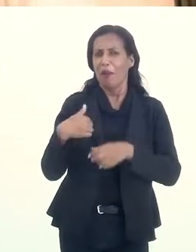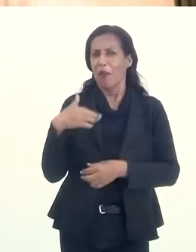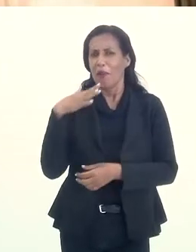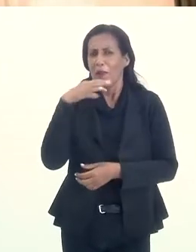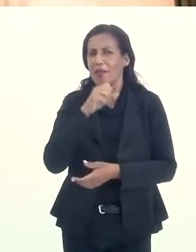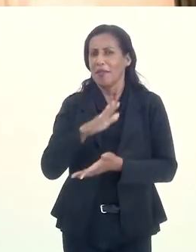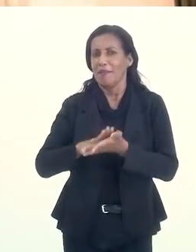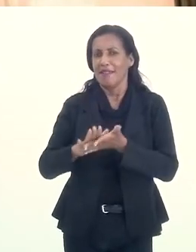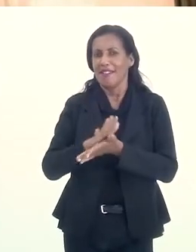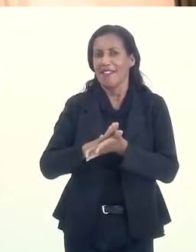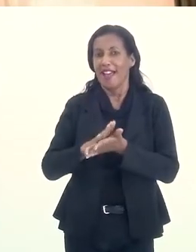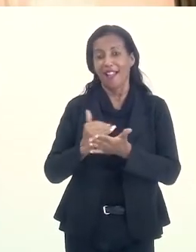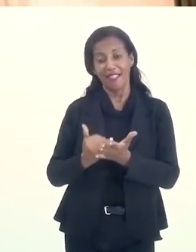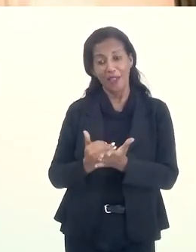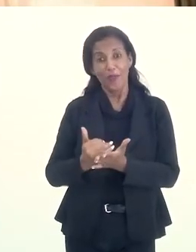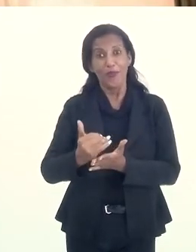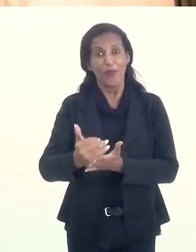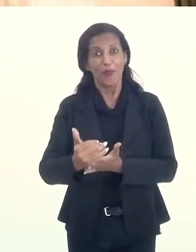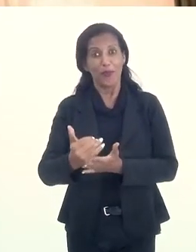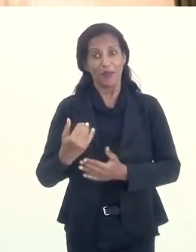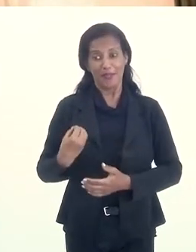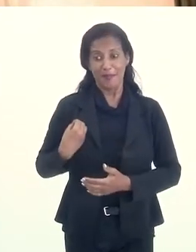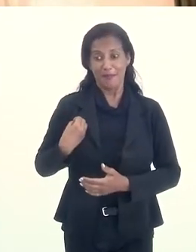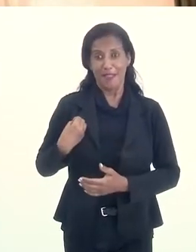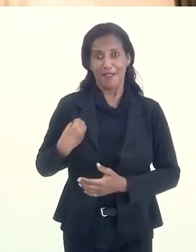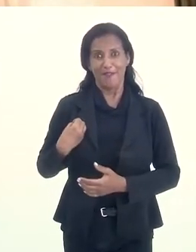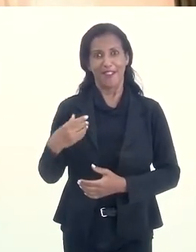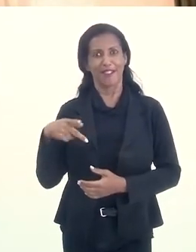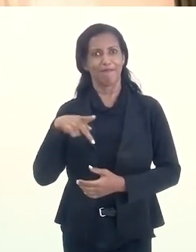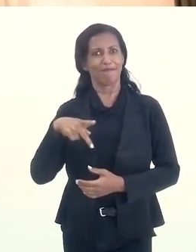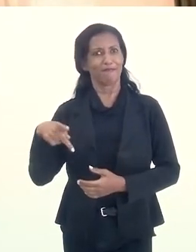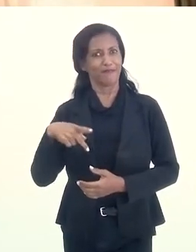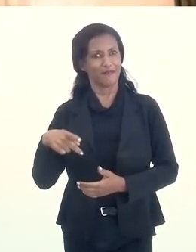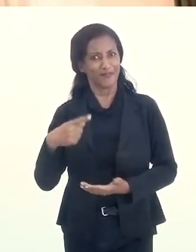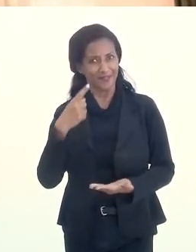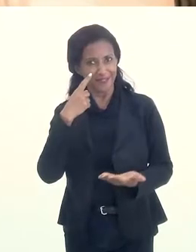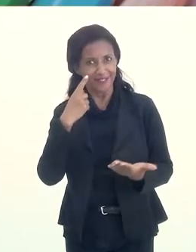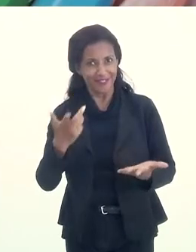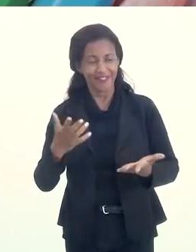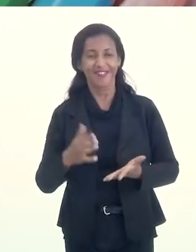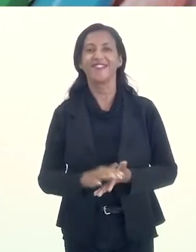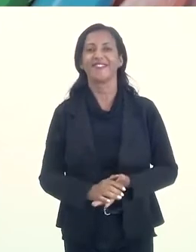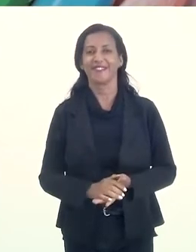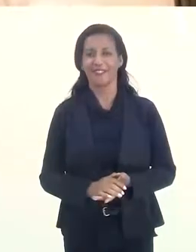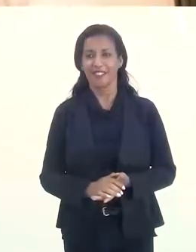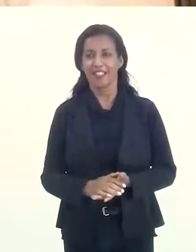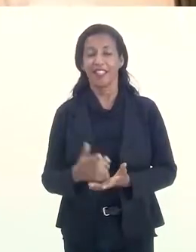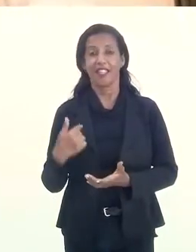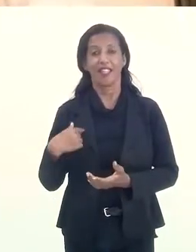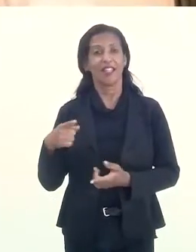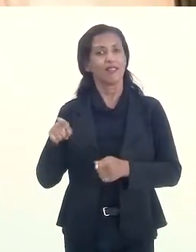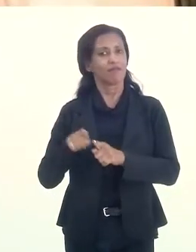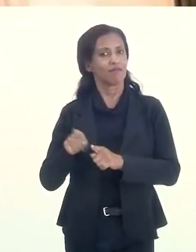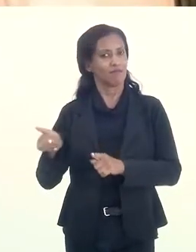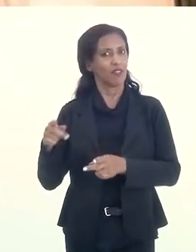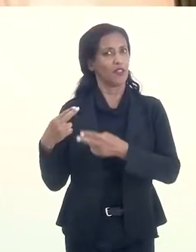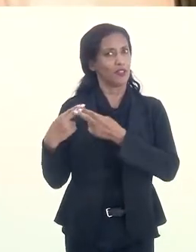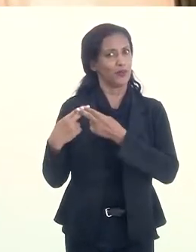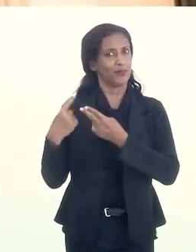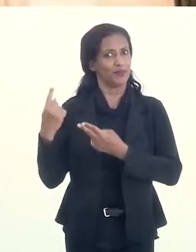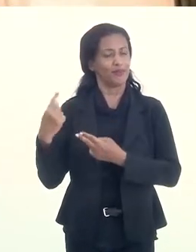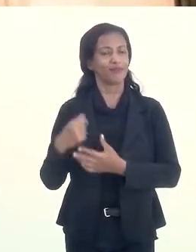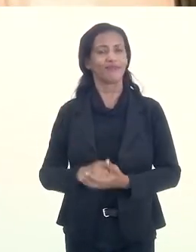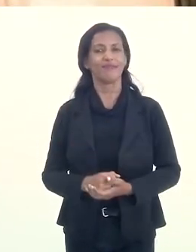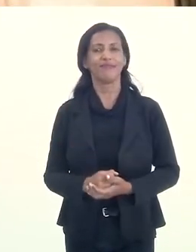sem o PCB, eu comecei aí a minha carreira no magistério. Olha só! Ela também foi